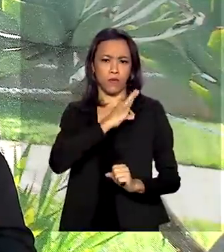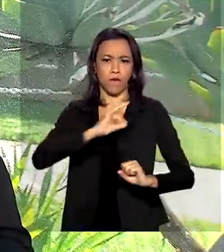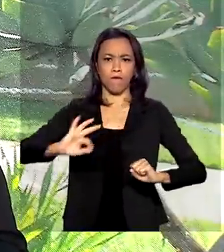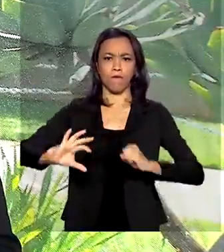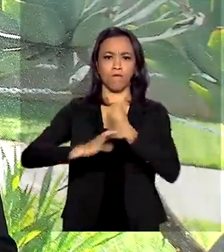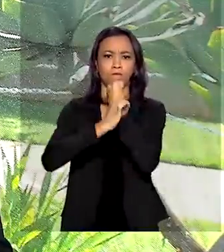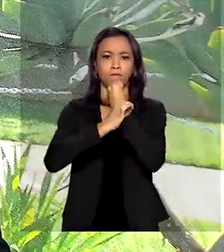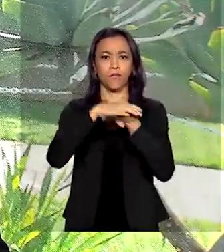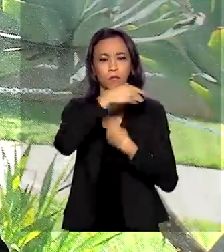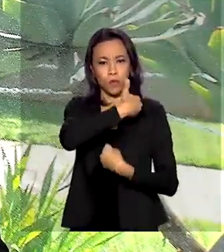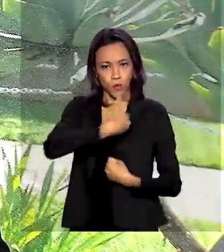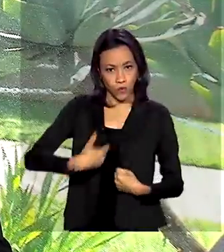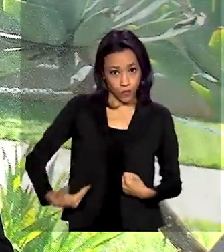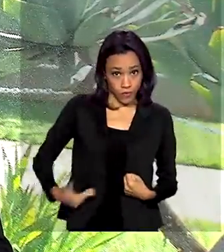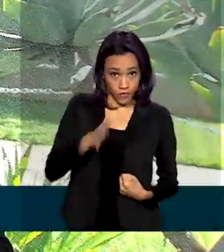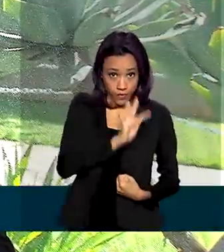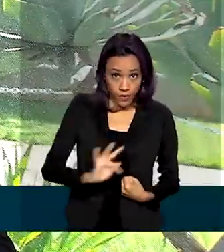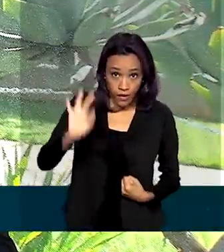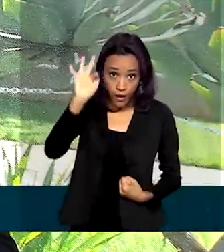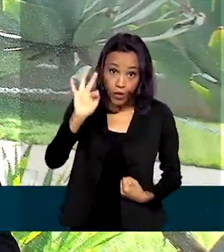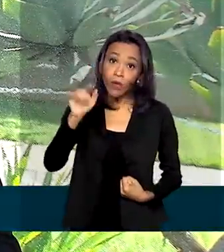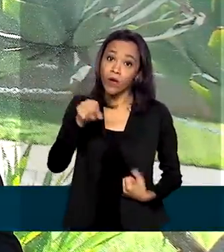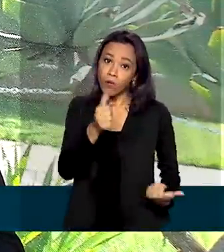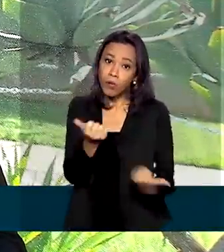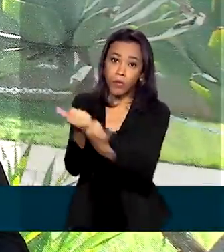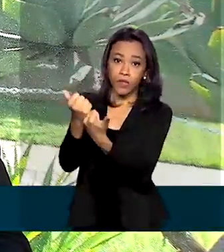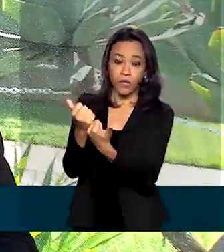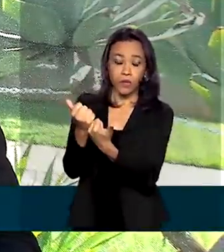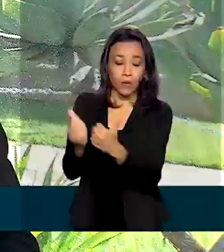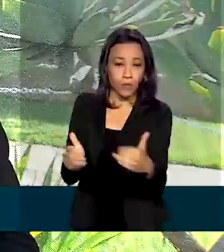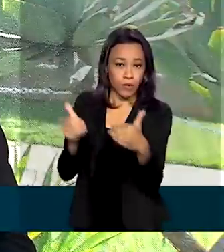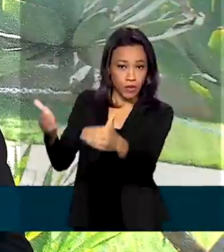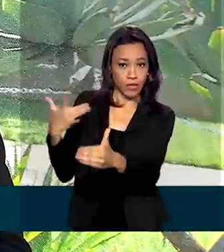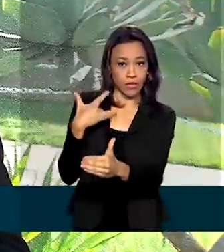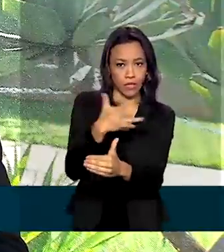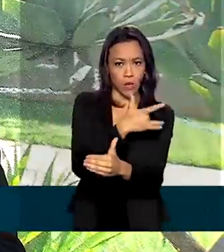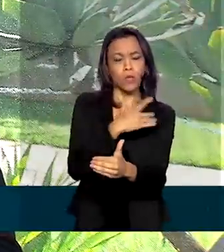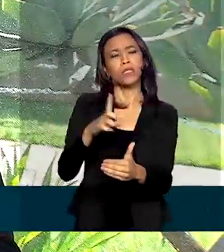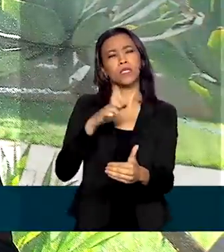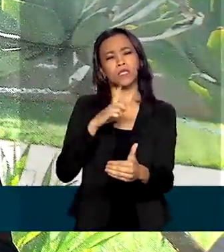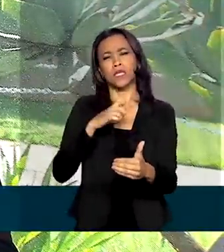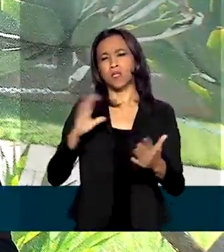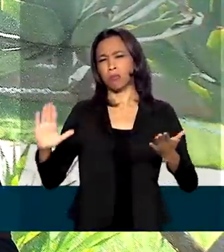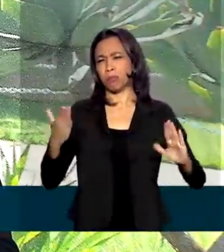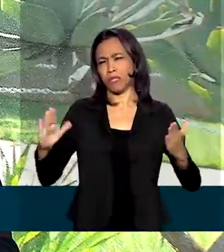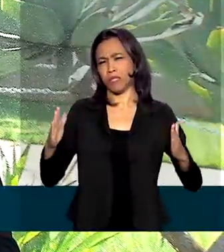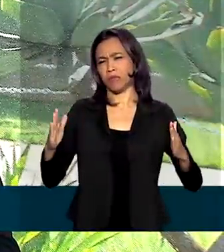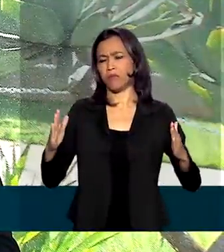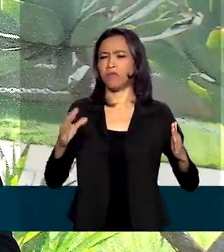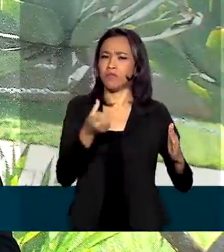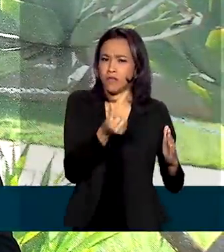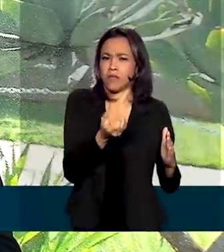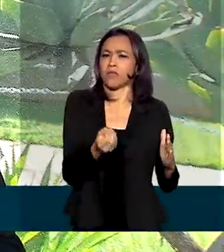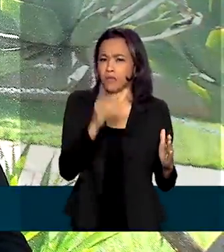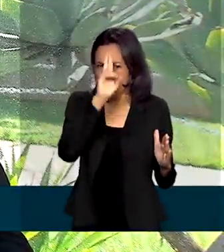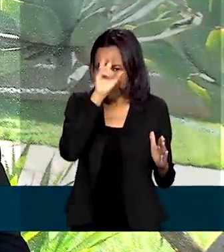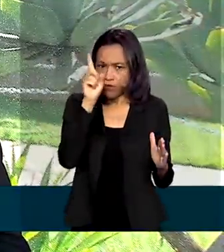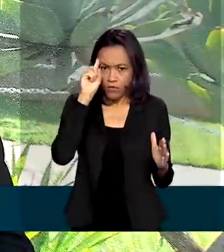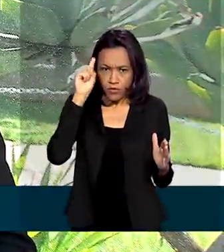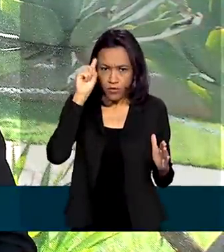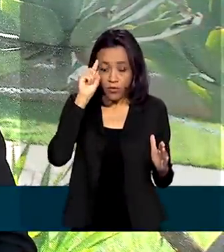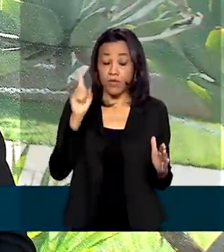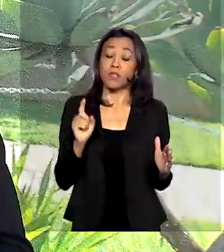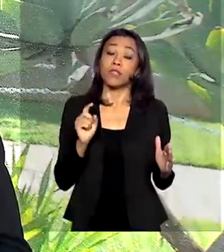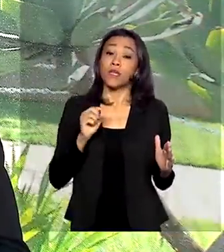apoio ao Ministério da Saúde tem validade de até 60 dias e a Força